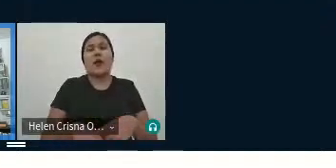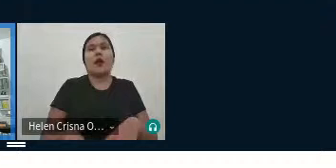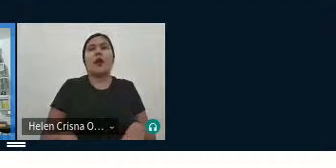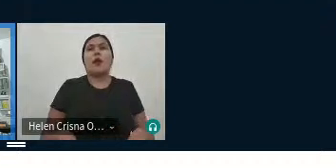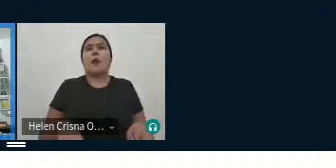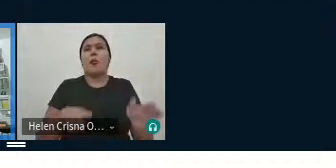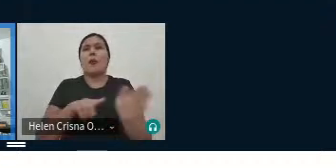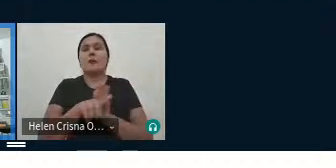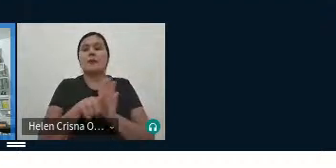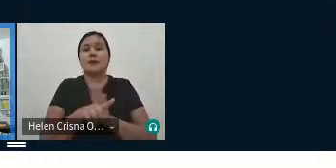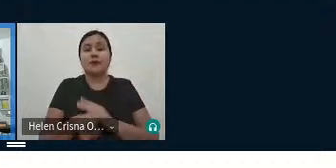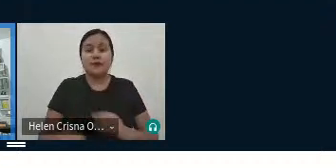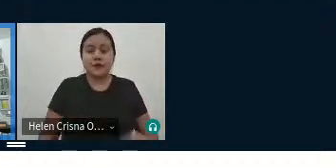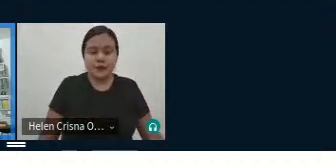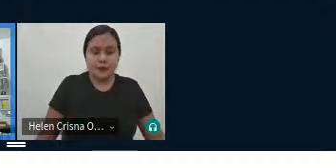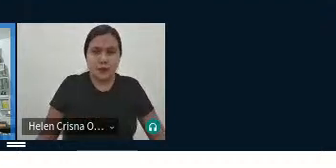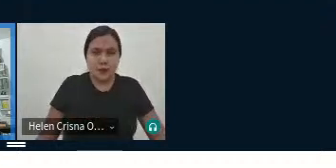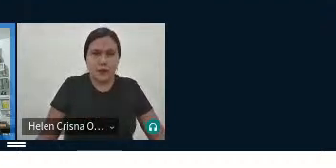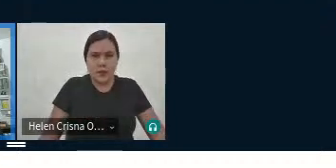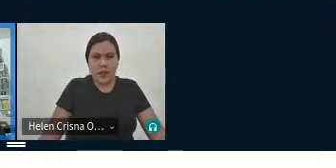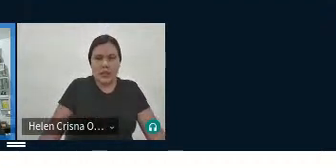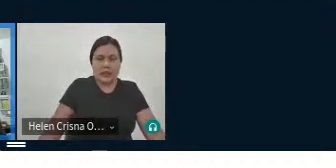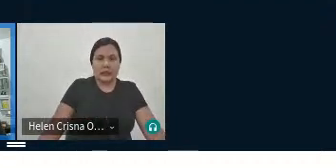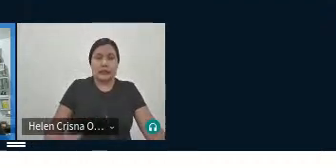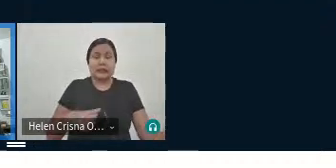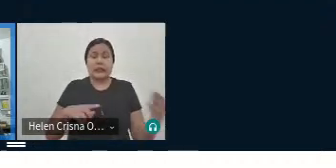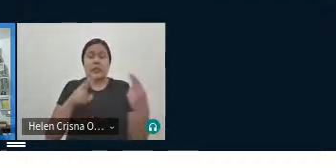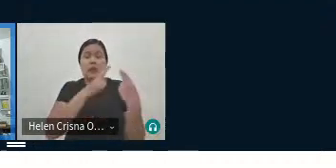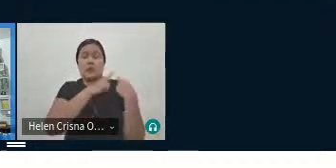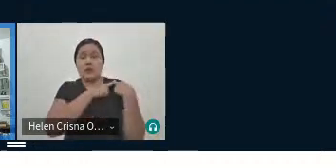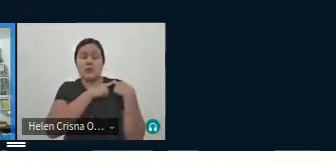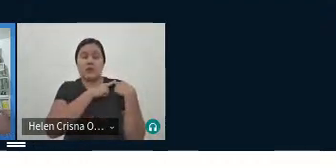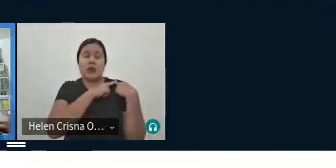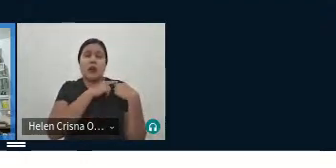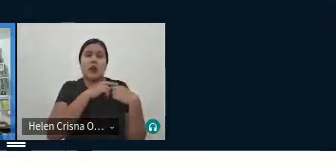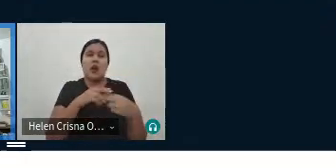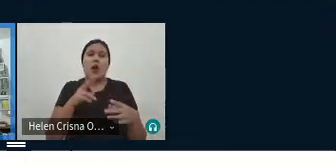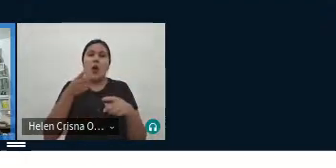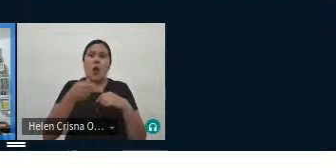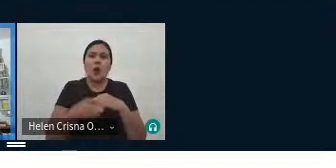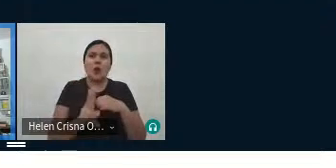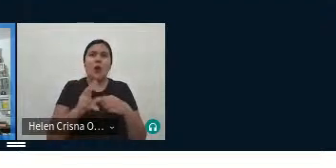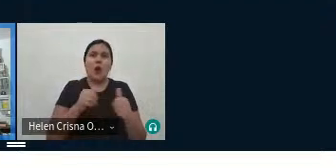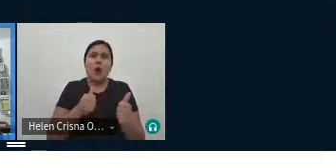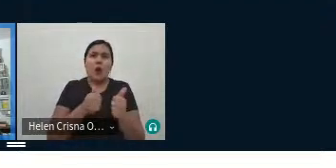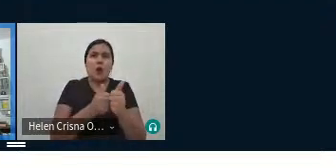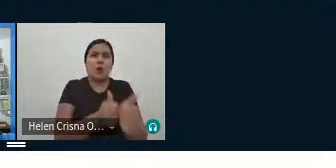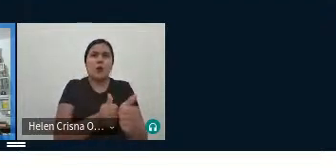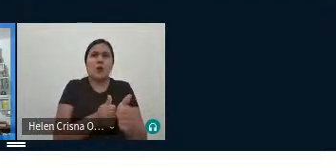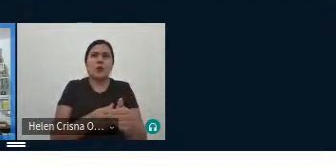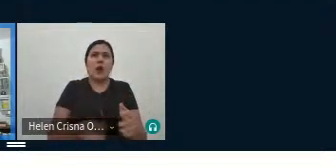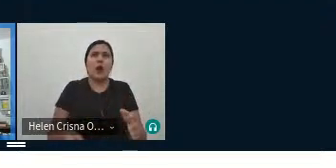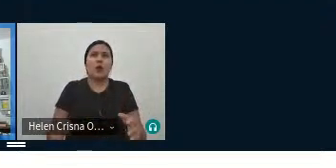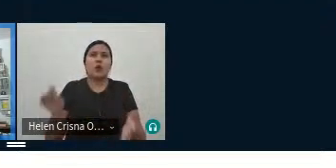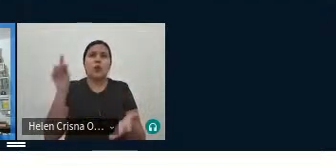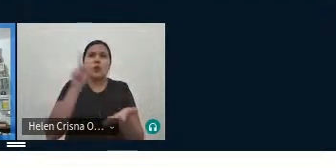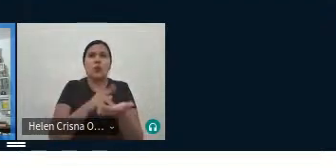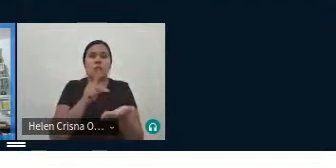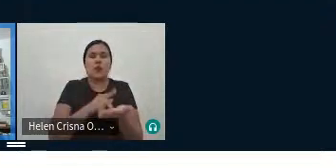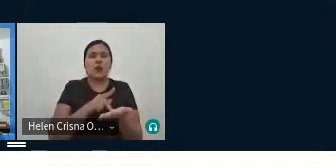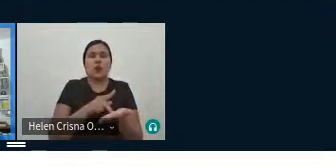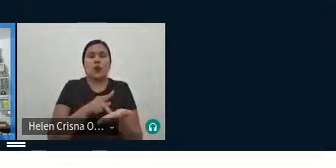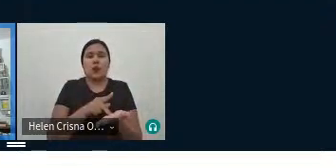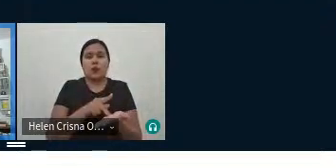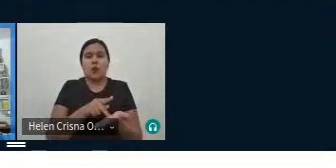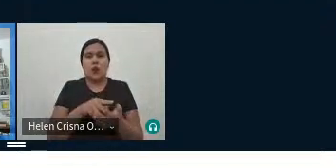ter muita obrigação de tentar também se aproximar do original. Você não,